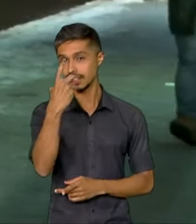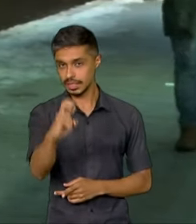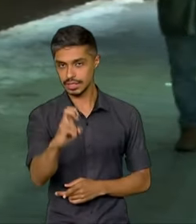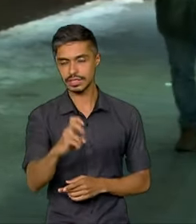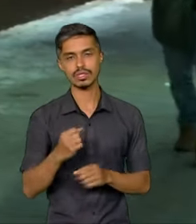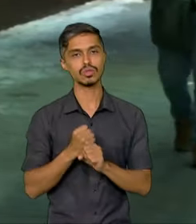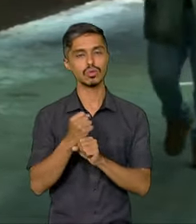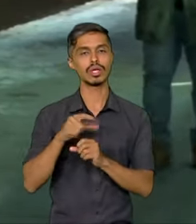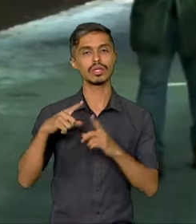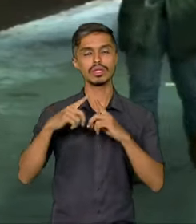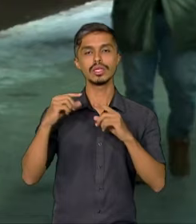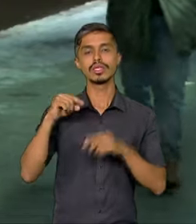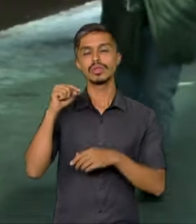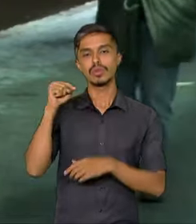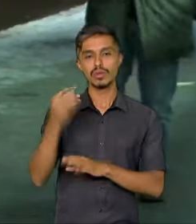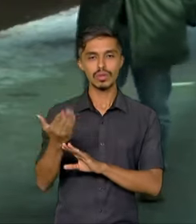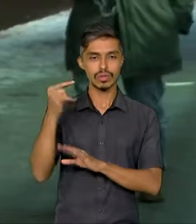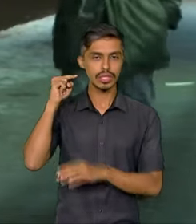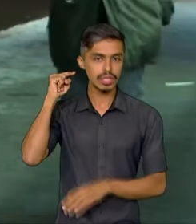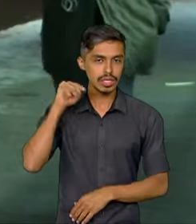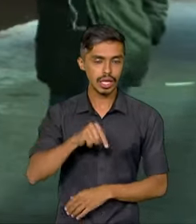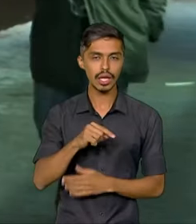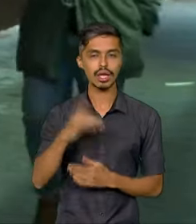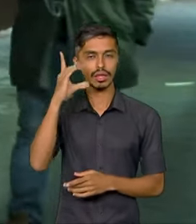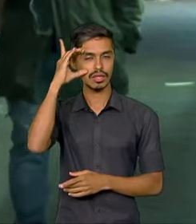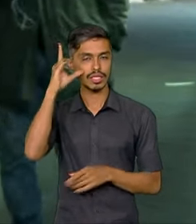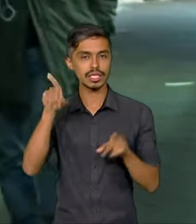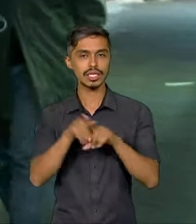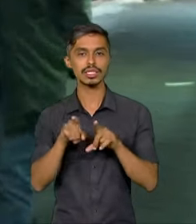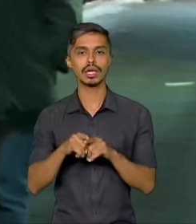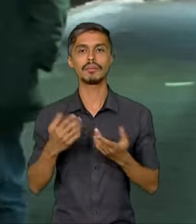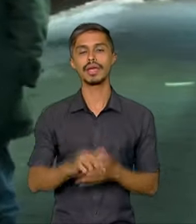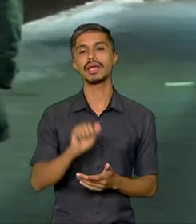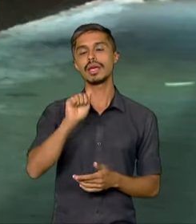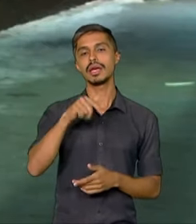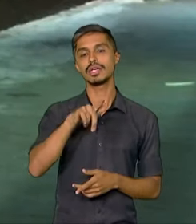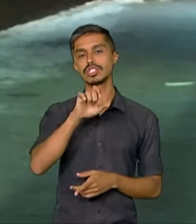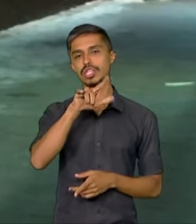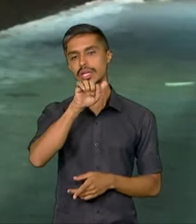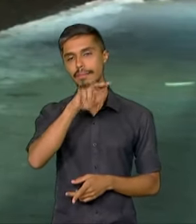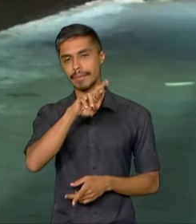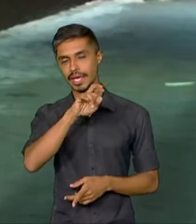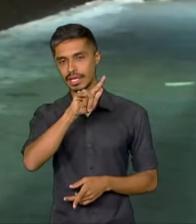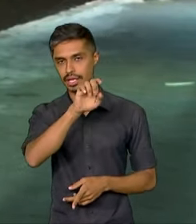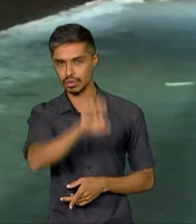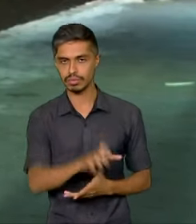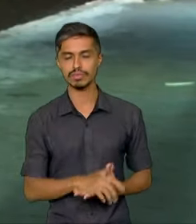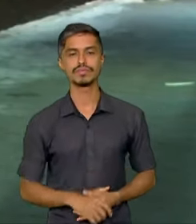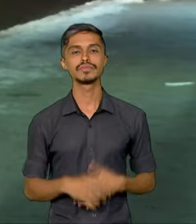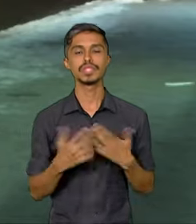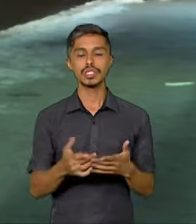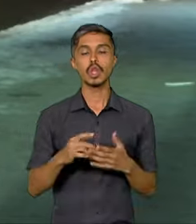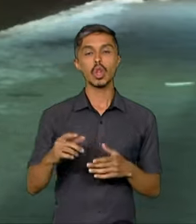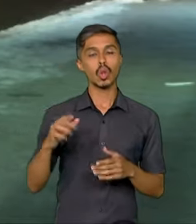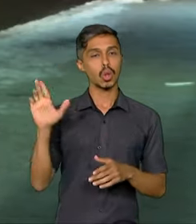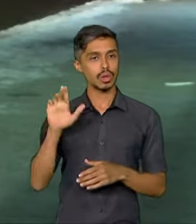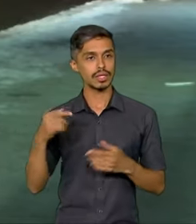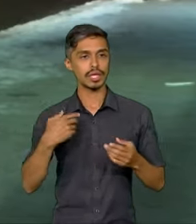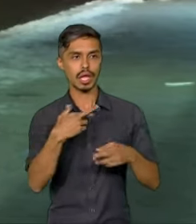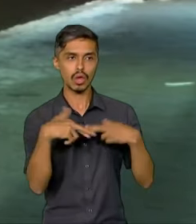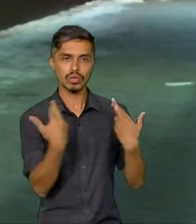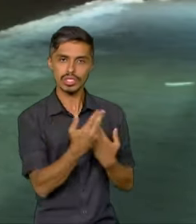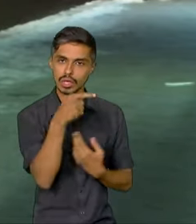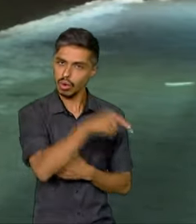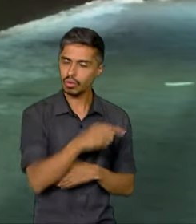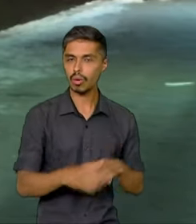Brasília, pela então presidente Dilma Rousseff e a então chanceler Angela Merkel. Lula também vai se reunir com o presidente da